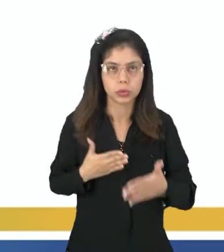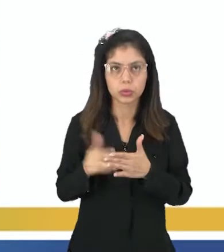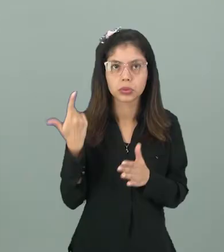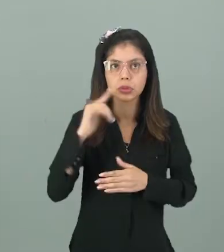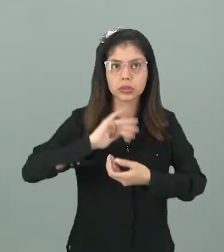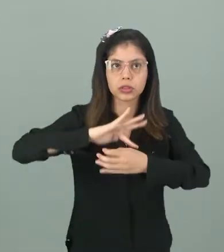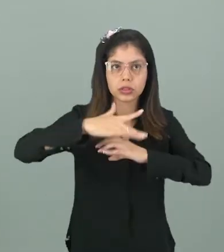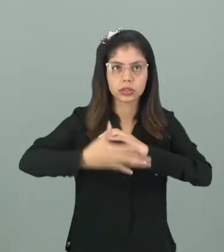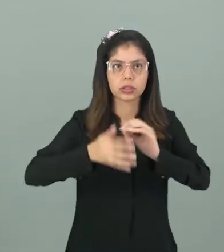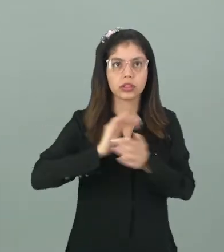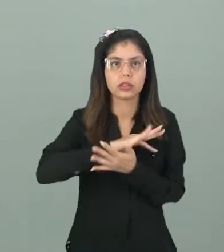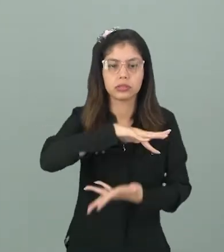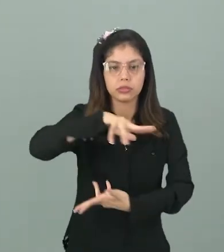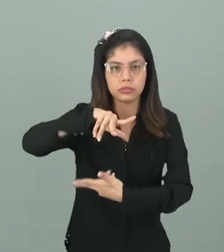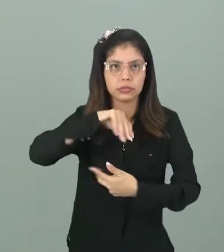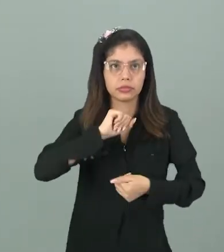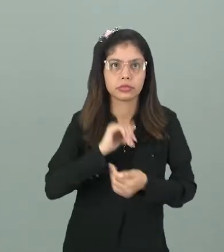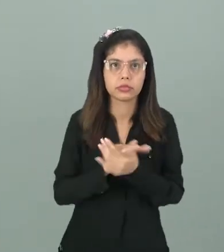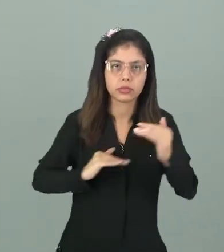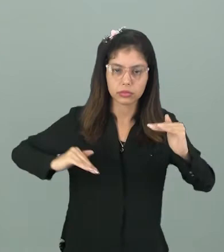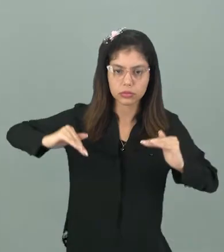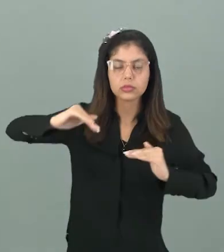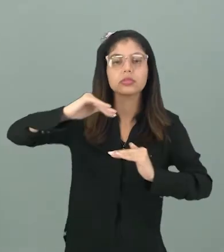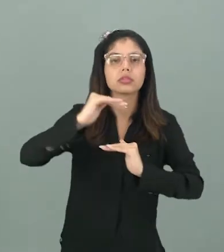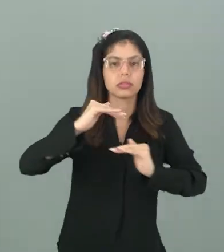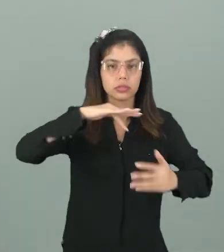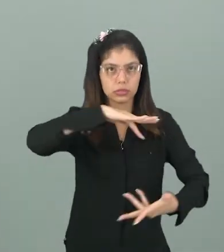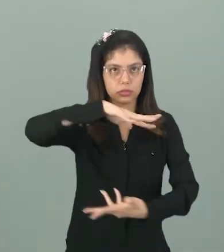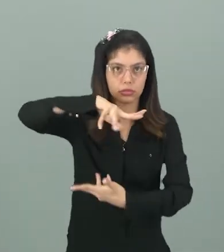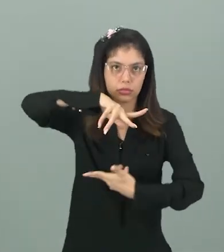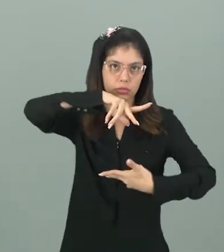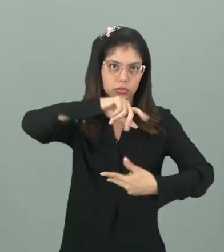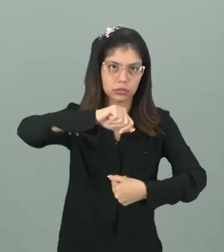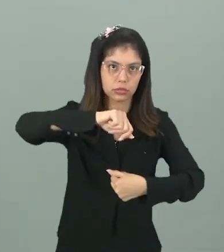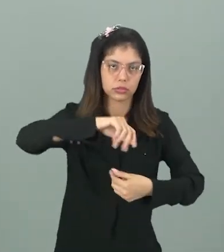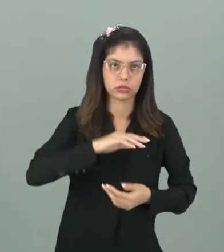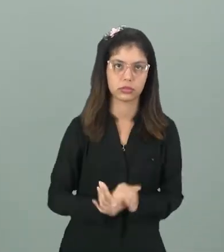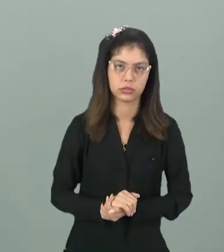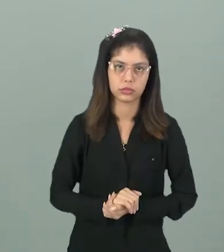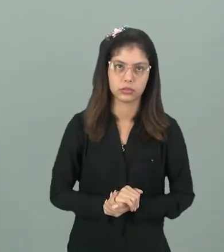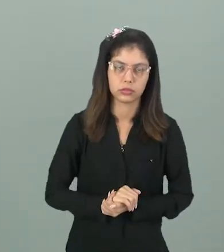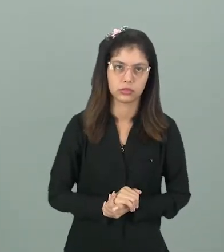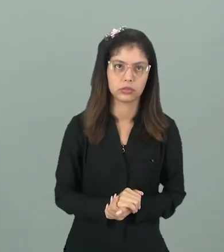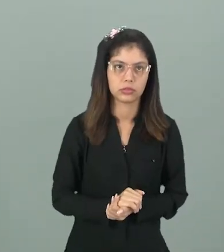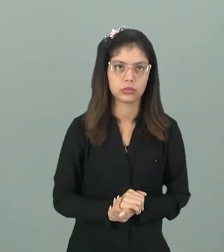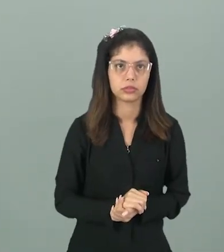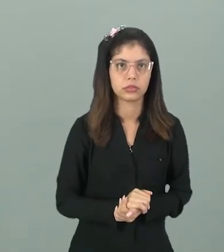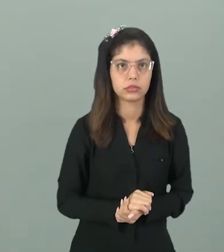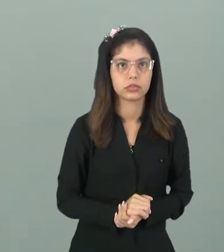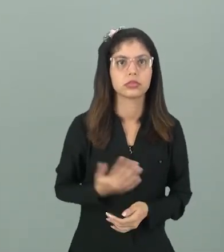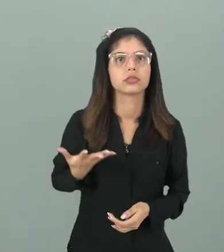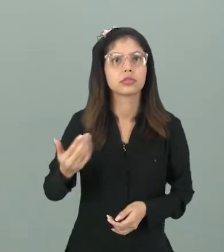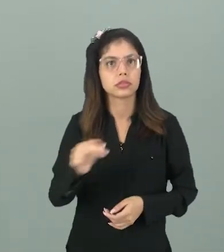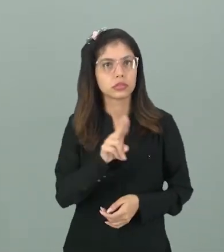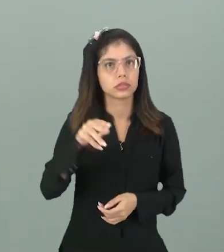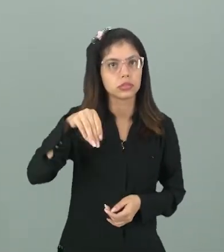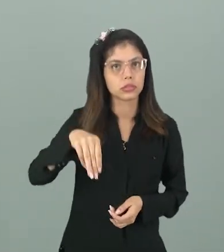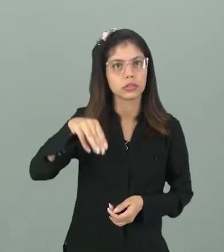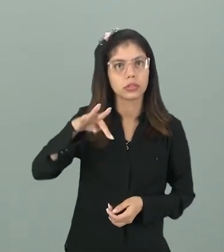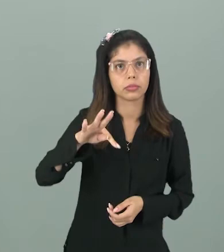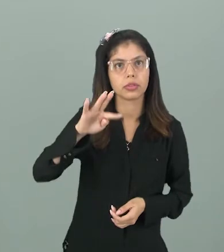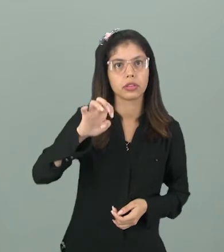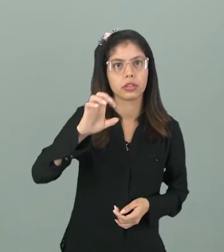conseguem atingir a atmosfera da Terra ou conseguem chegar até a nossa superfície, eles passam a